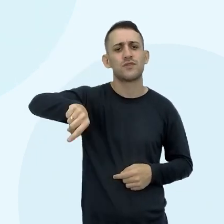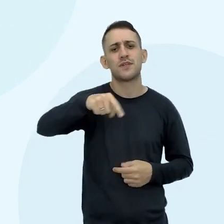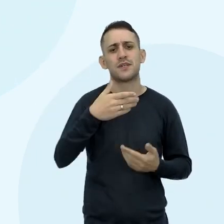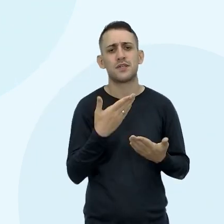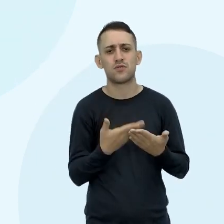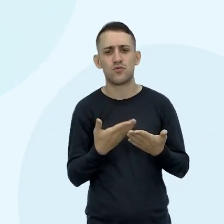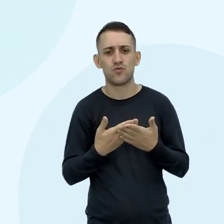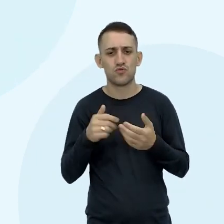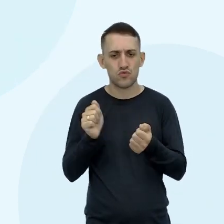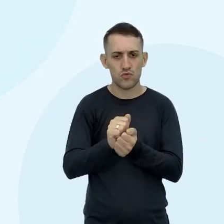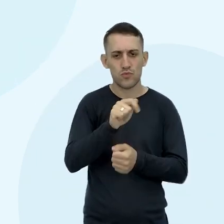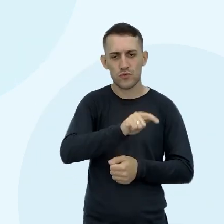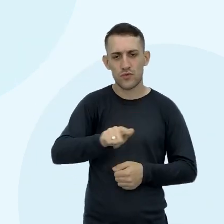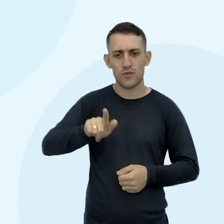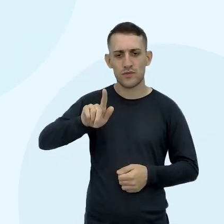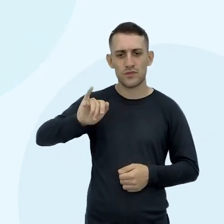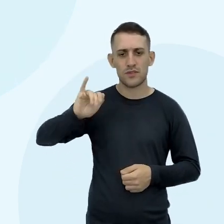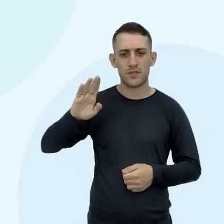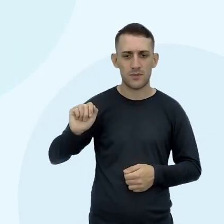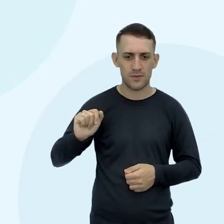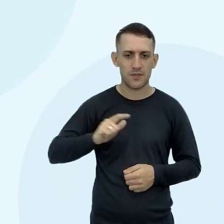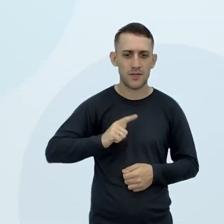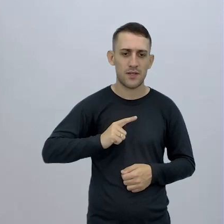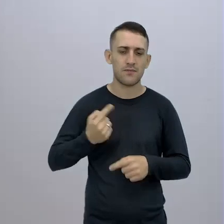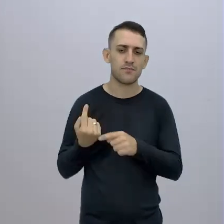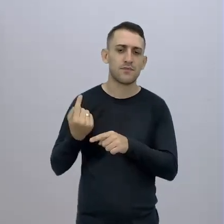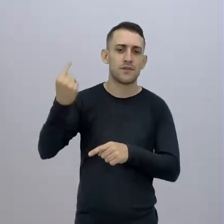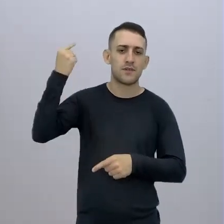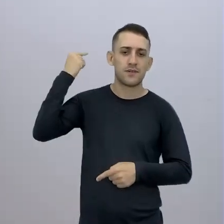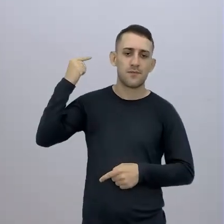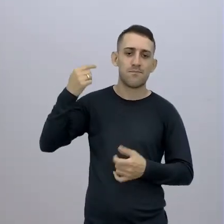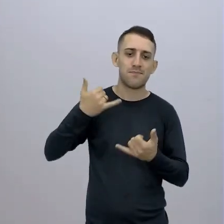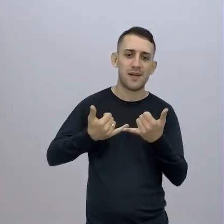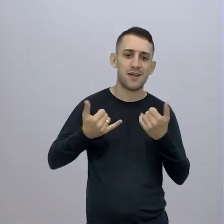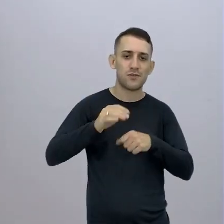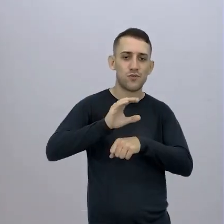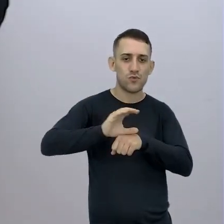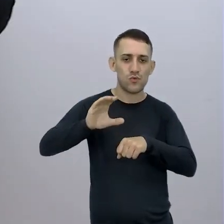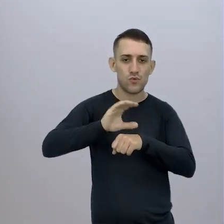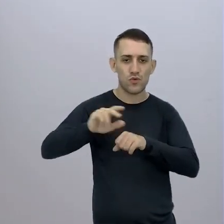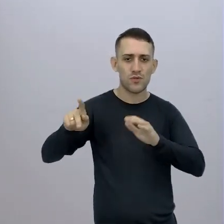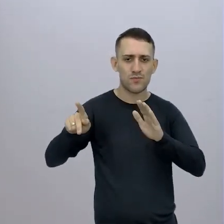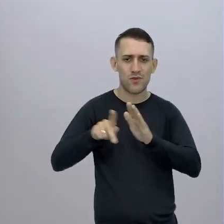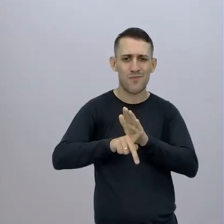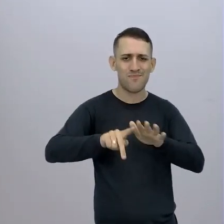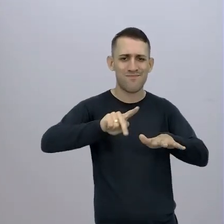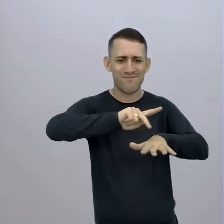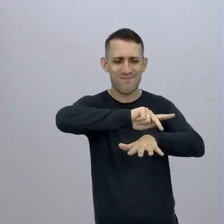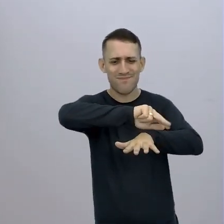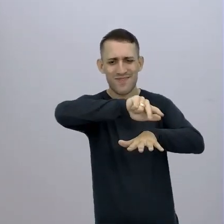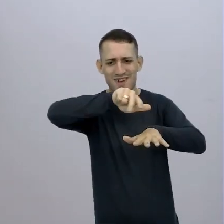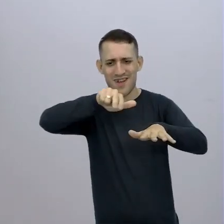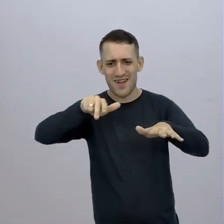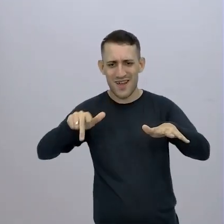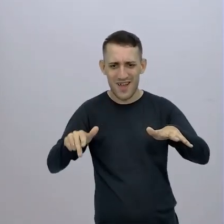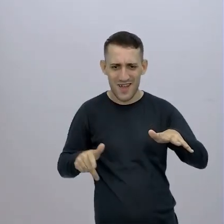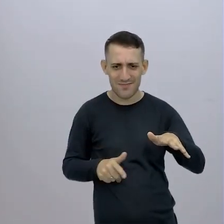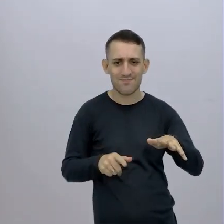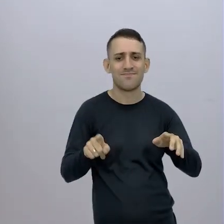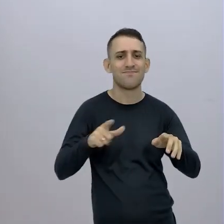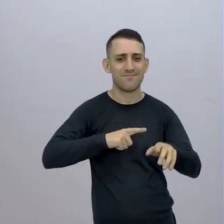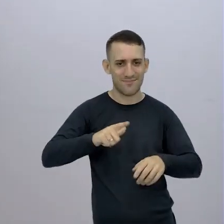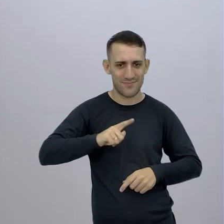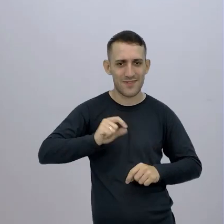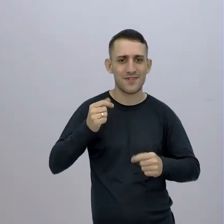ao espaço Com o professor Giba Estudamos aí dentro Praticamente Deu um curso De astronomia Cosmologia Falamos de astrobiologia